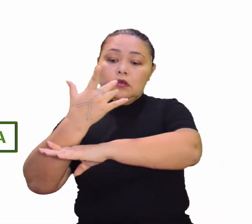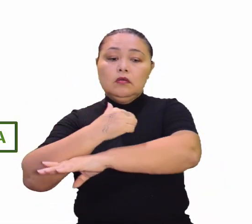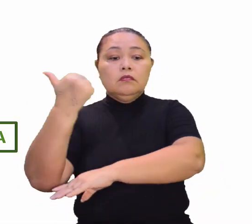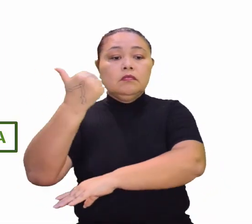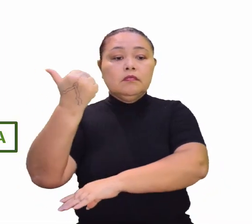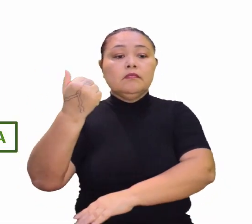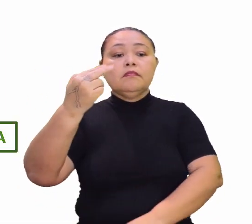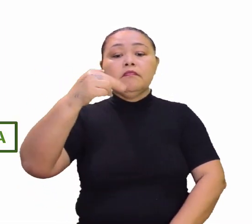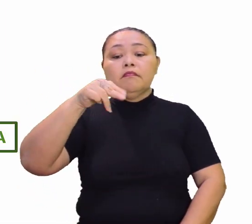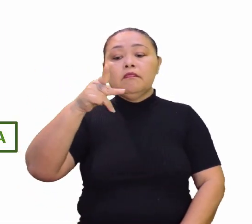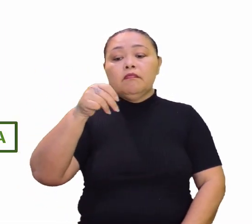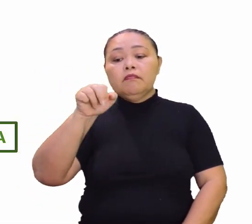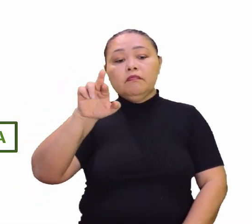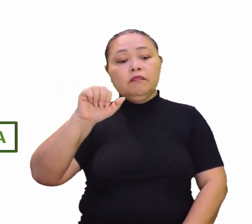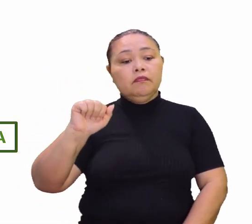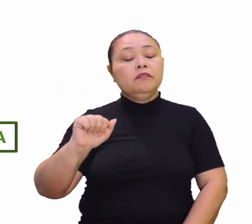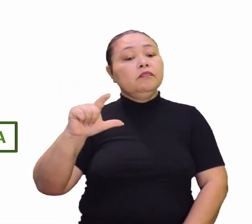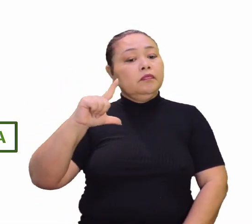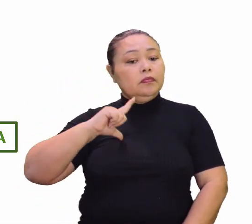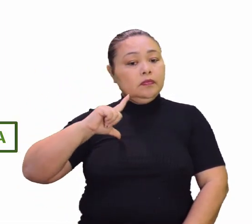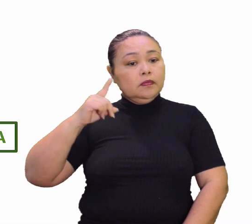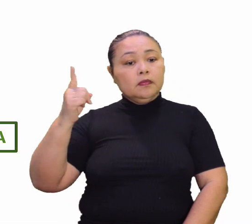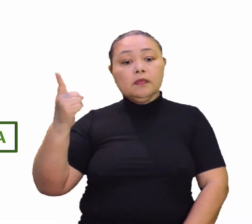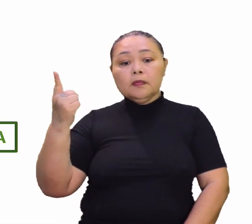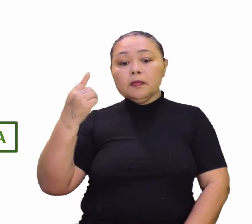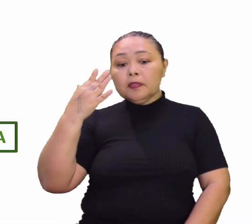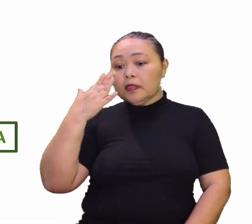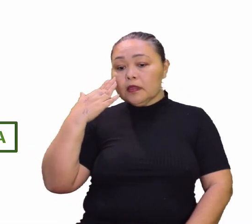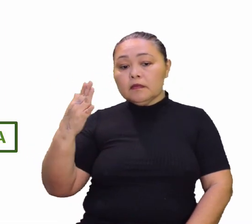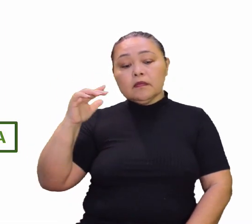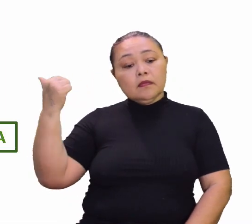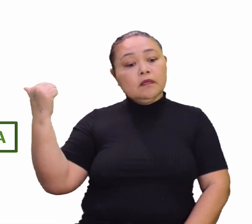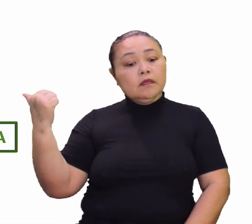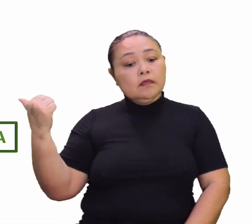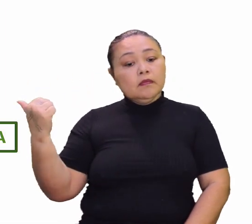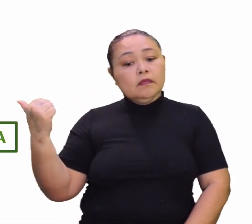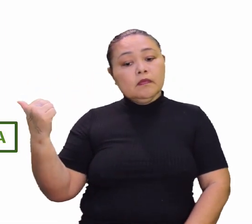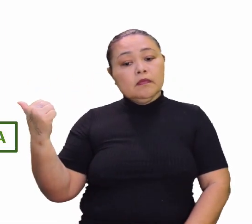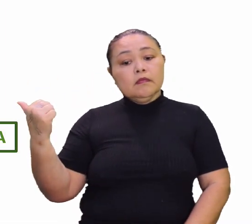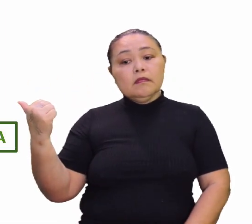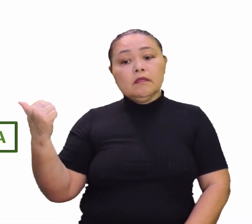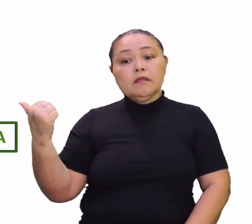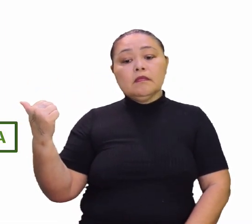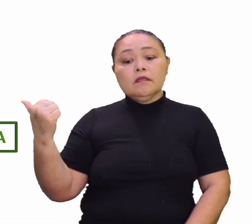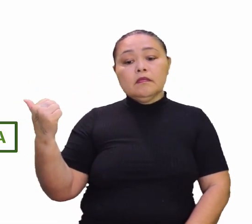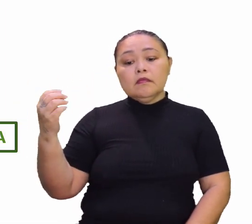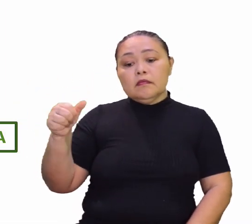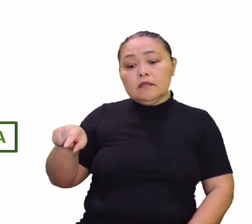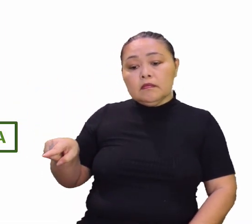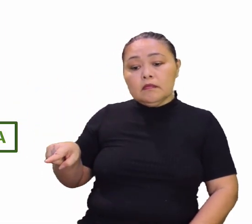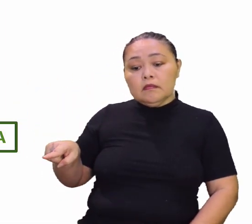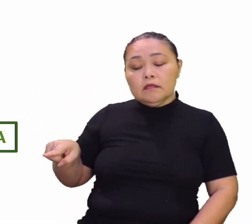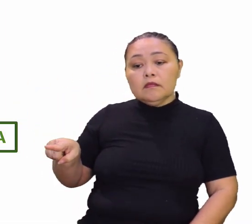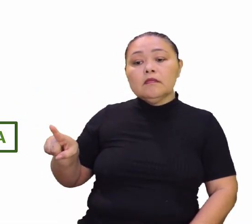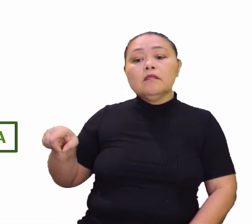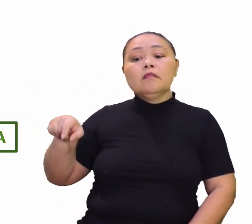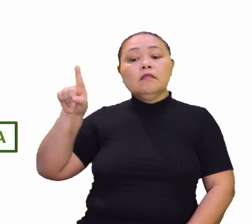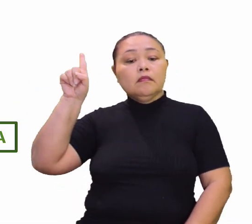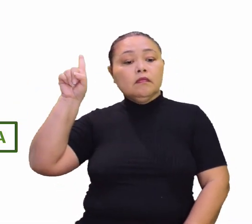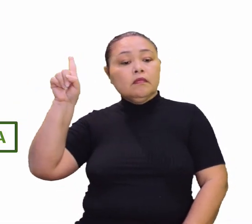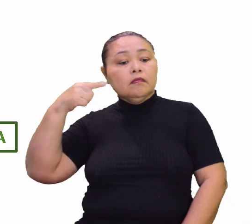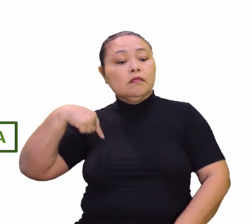primeira posição, Singapura, né, a gente observa, depois nós temos aí Áustria, Suécia,